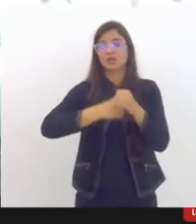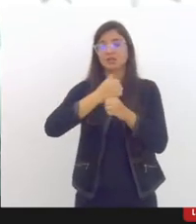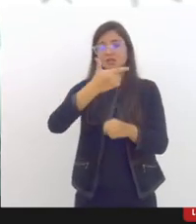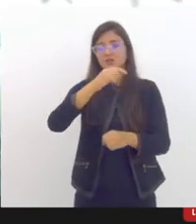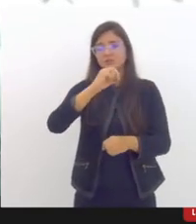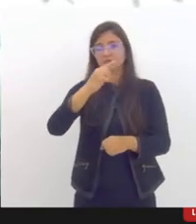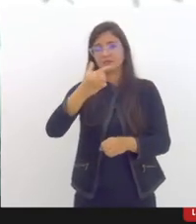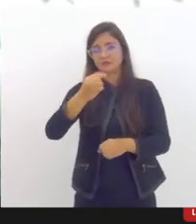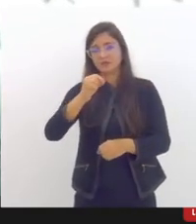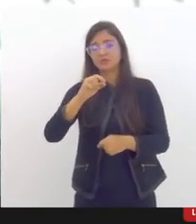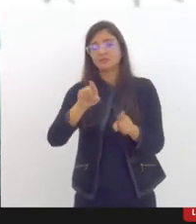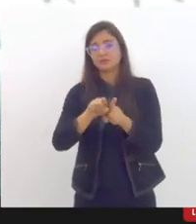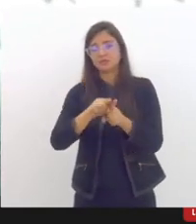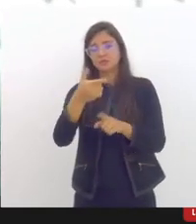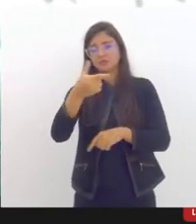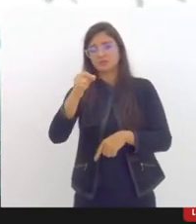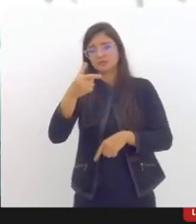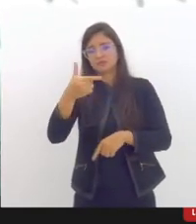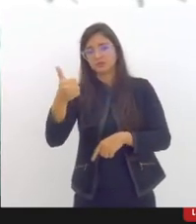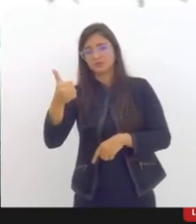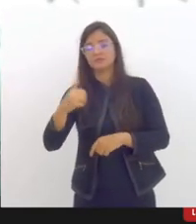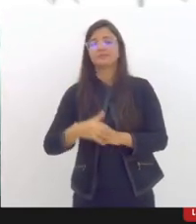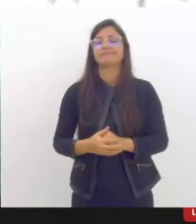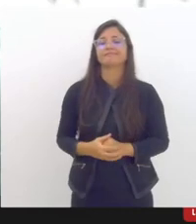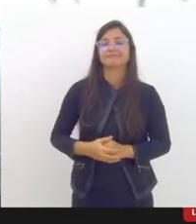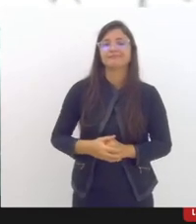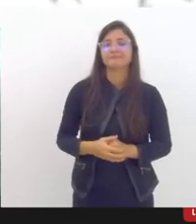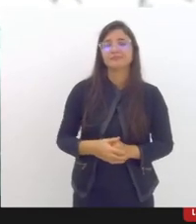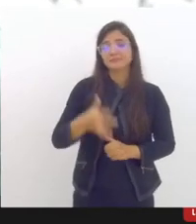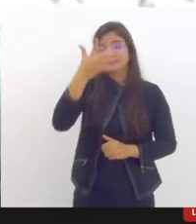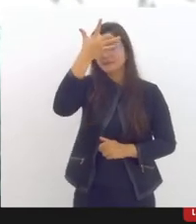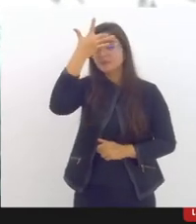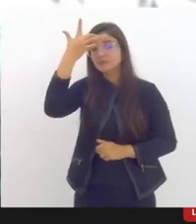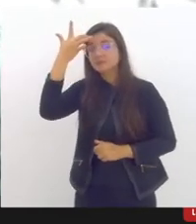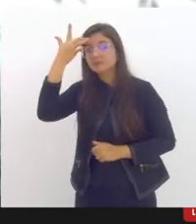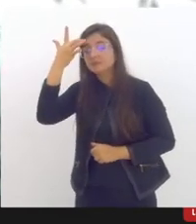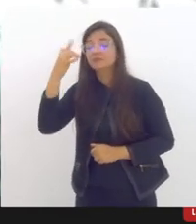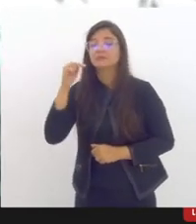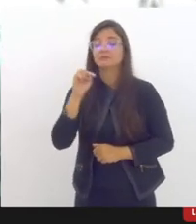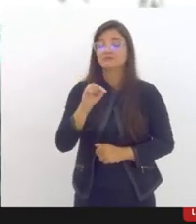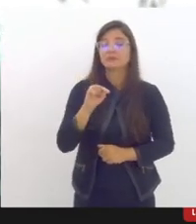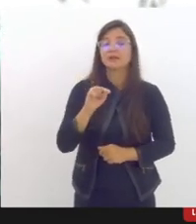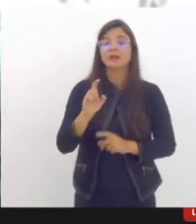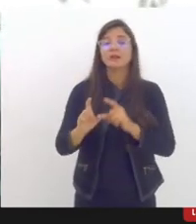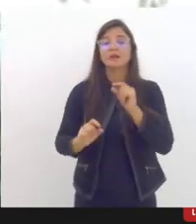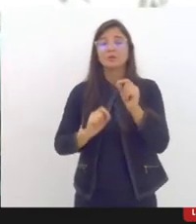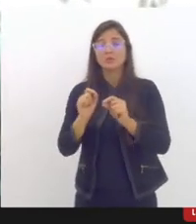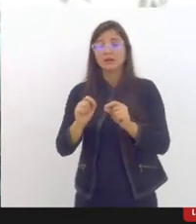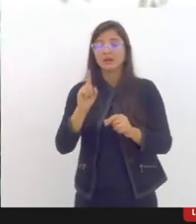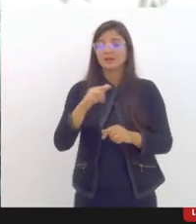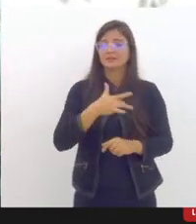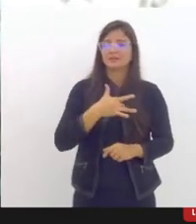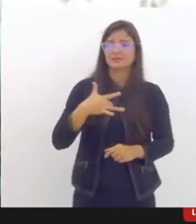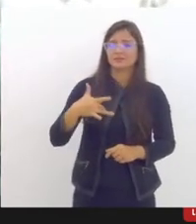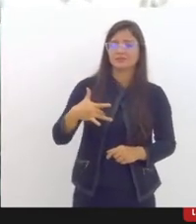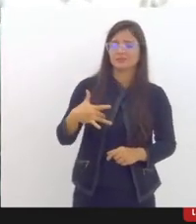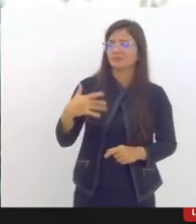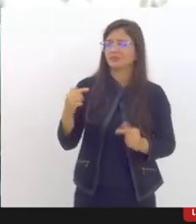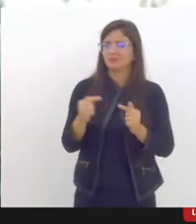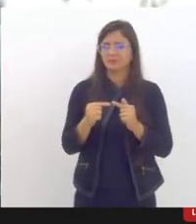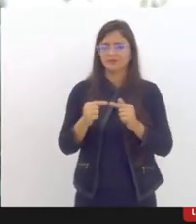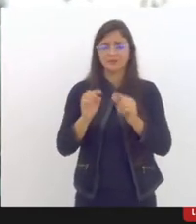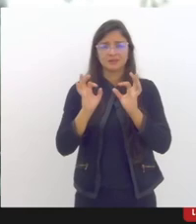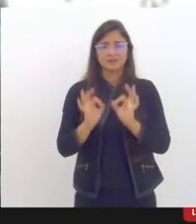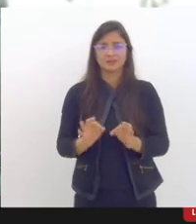2021 compreendemos que a saúde mental ela encontra-se na perspectiva da saúde ampliada ou seja ter